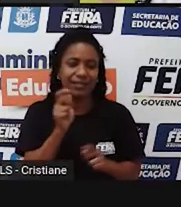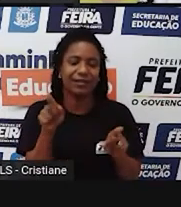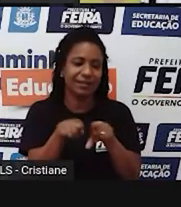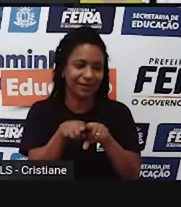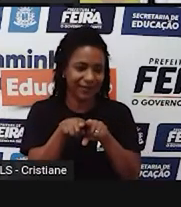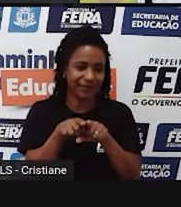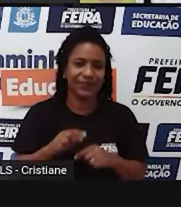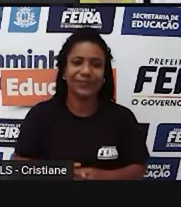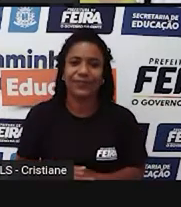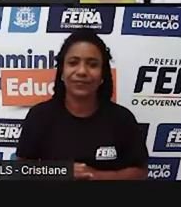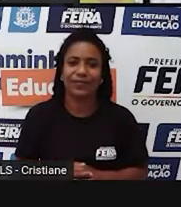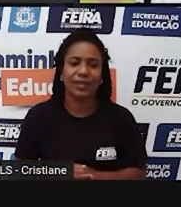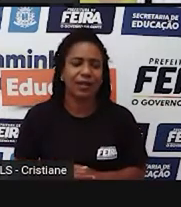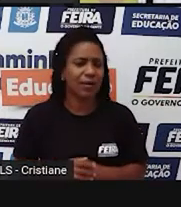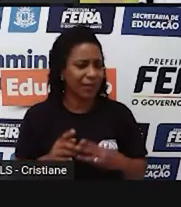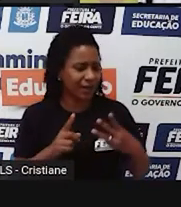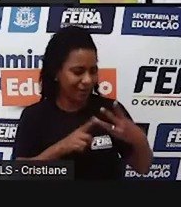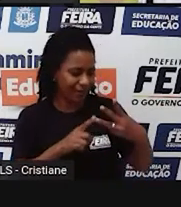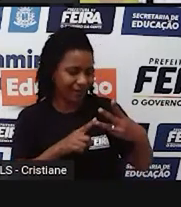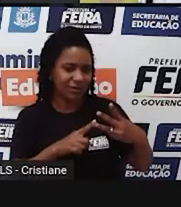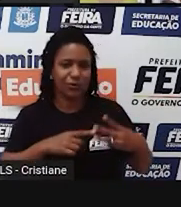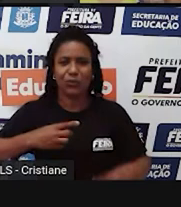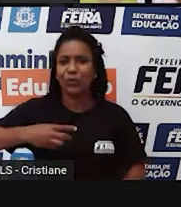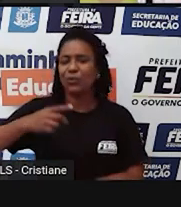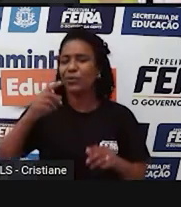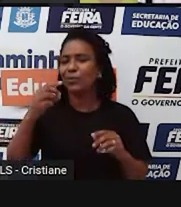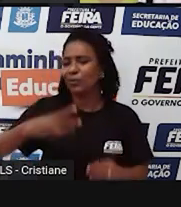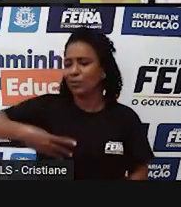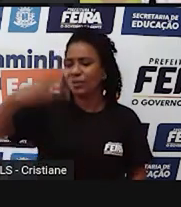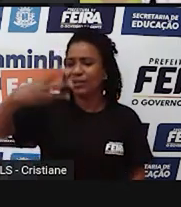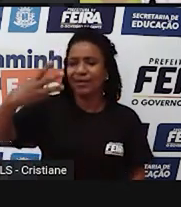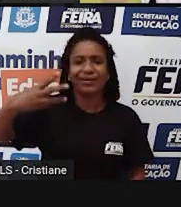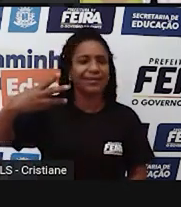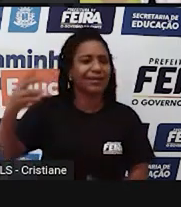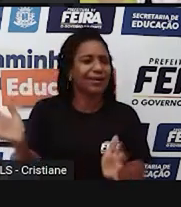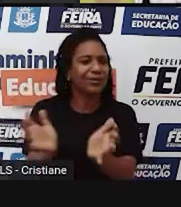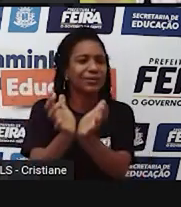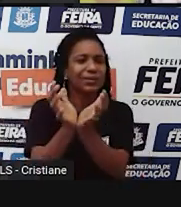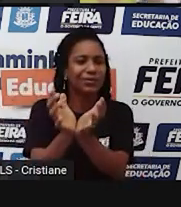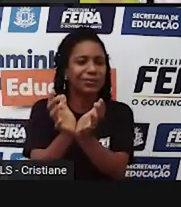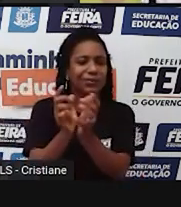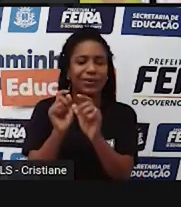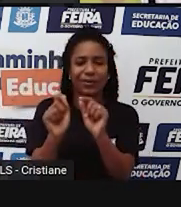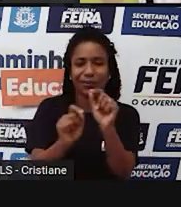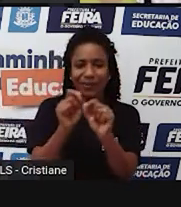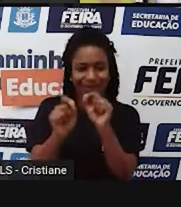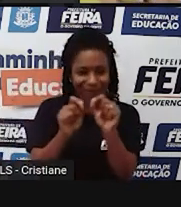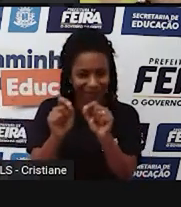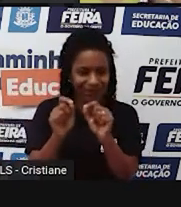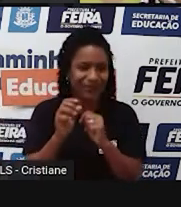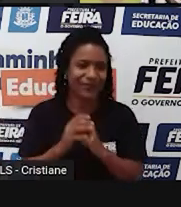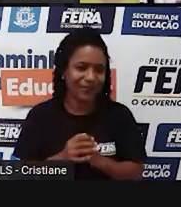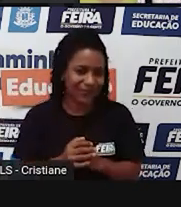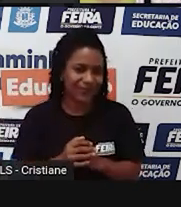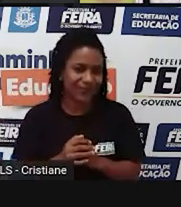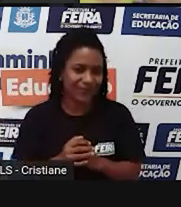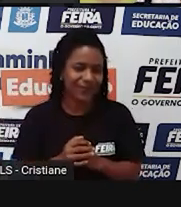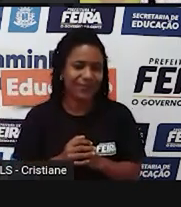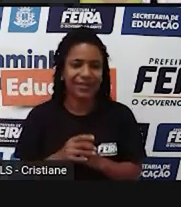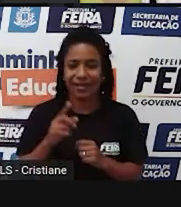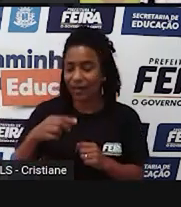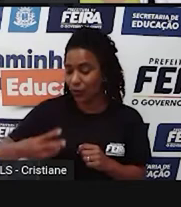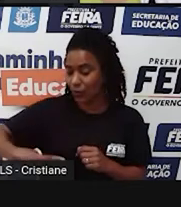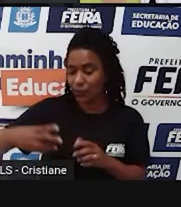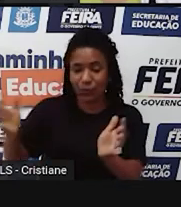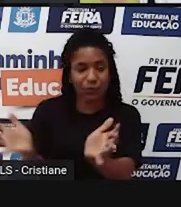lá. O que é o setor terciário? O setor terciário, como eu já tinha dito anteriormente, é esse setor que